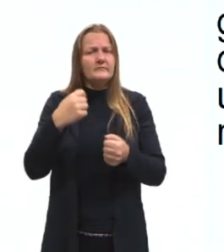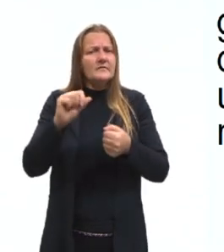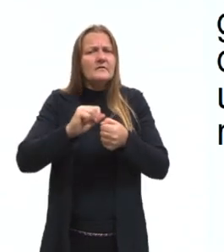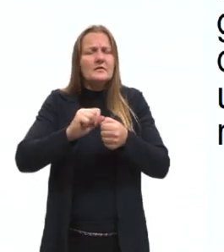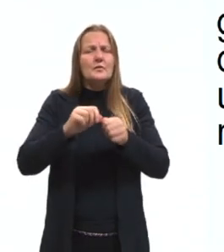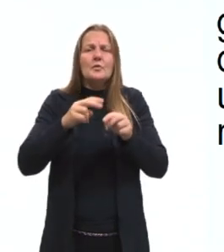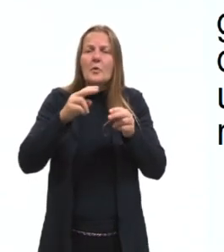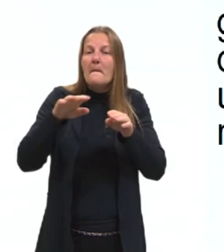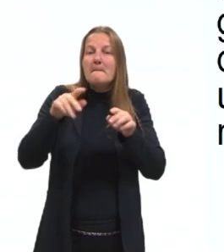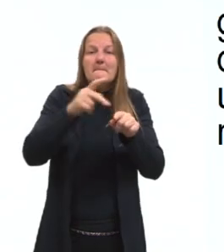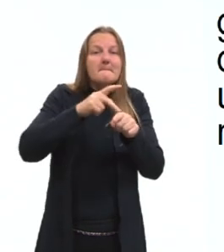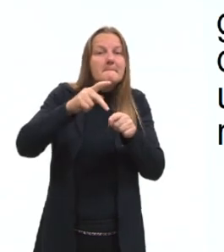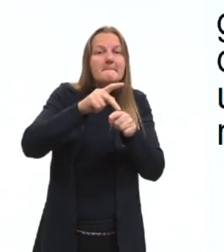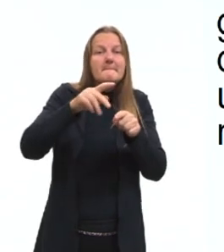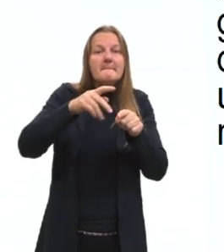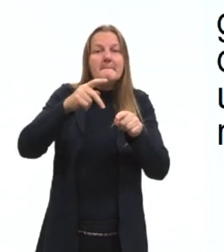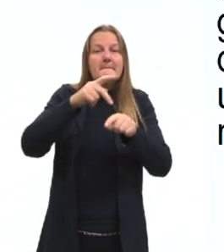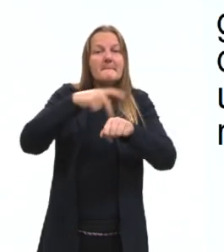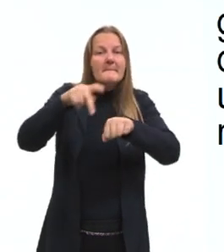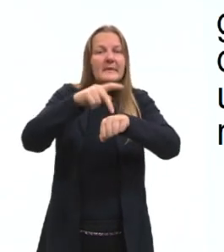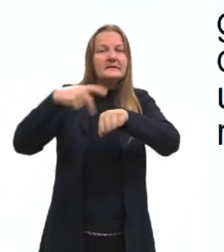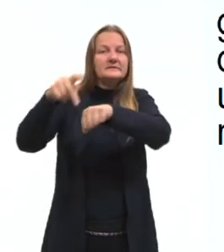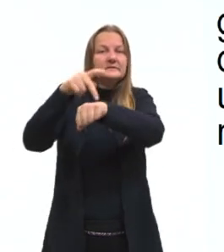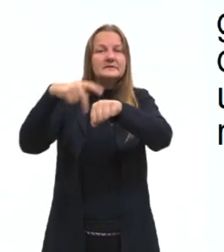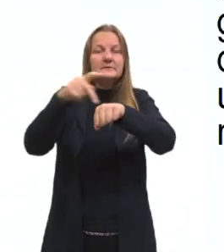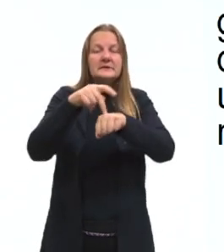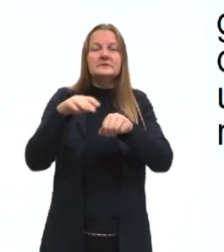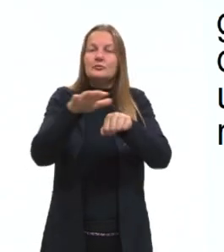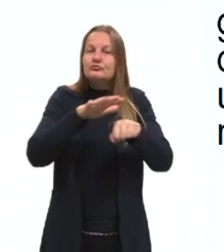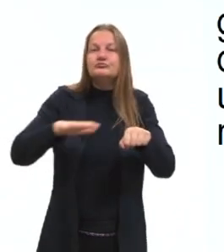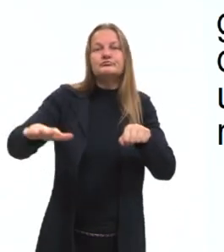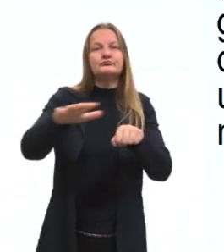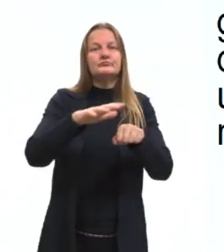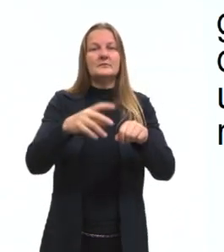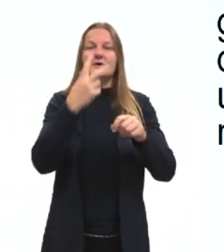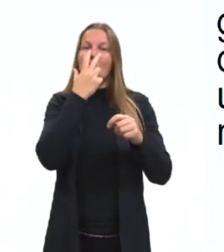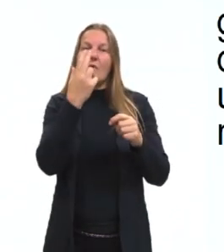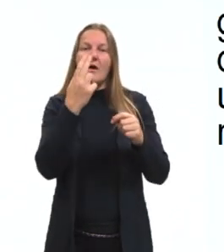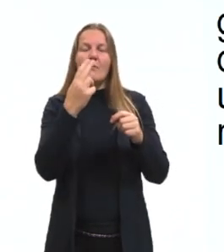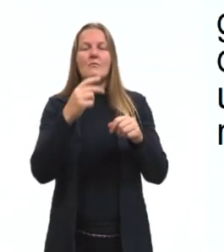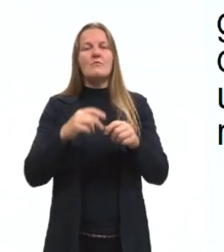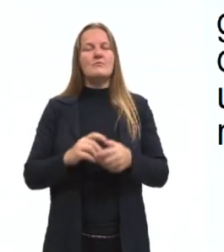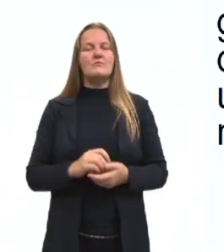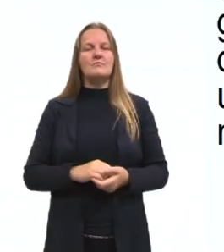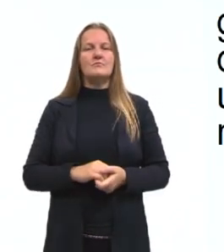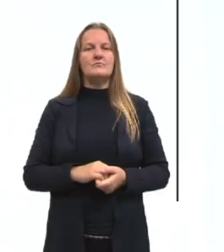uniformizar as unidades que são utilizadas na maior parte dos países.